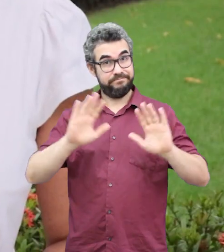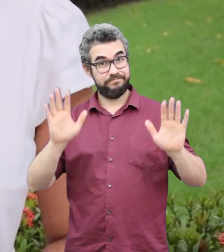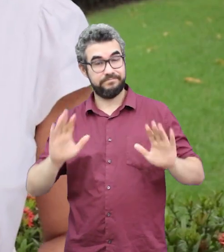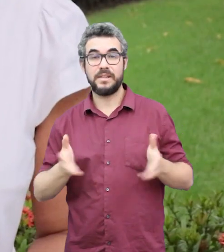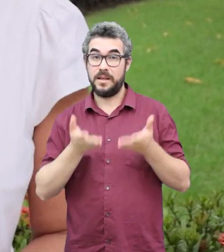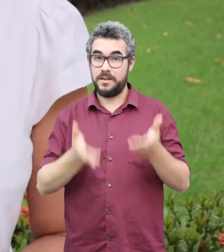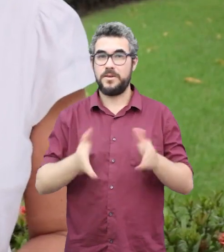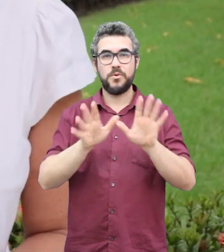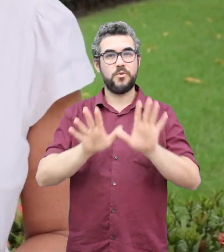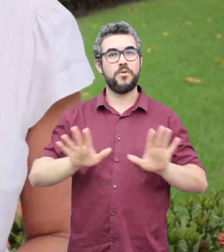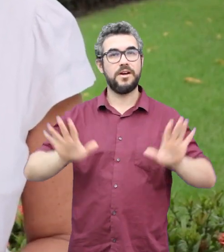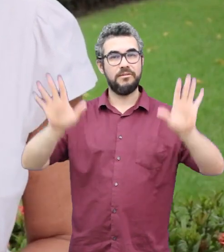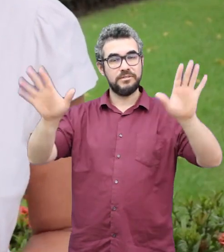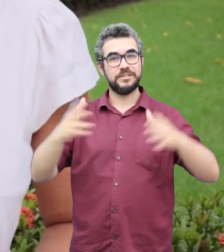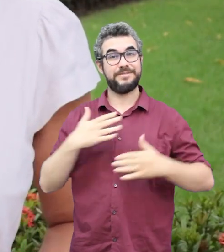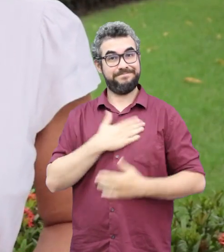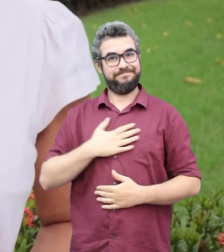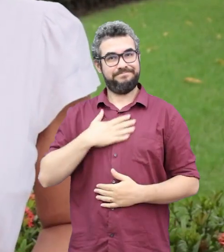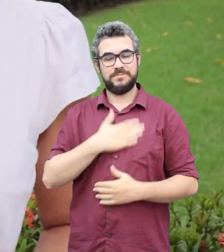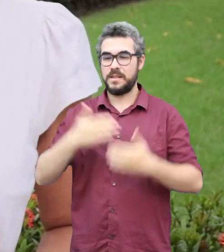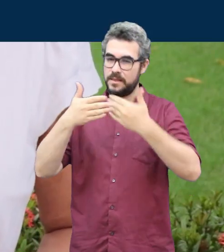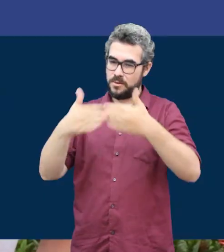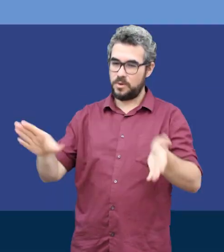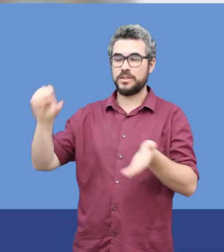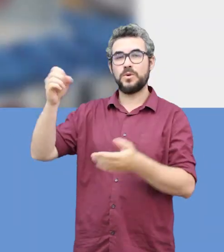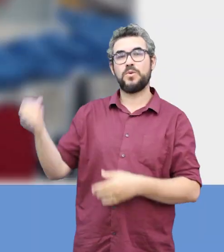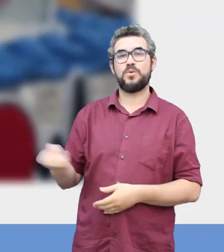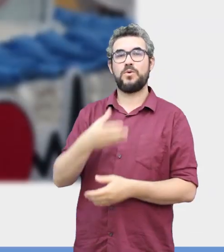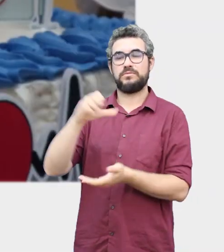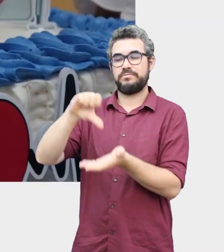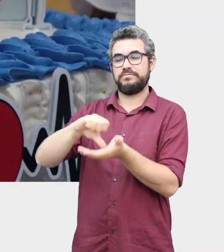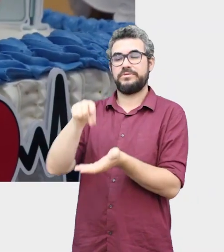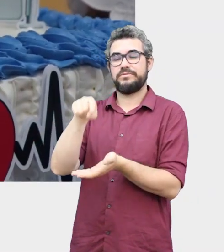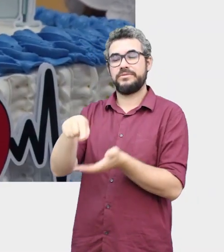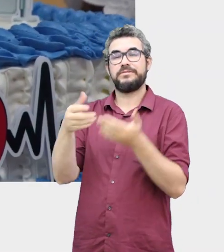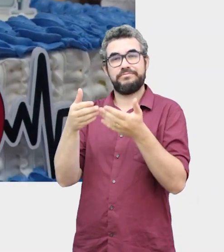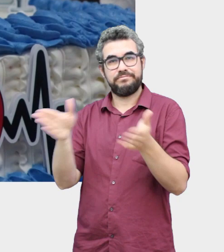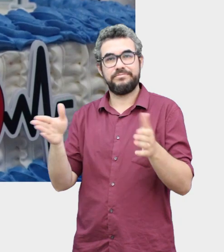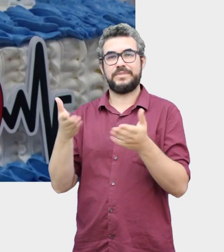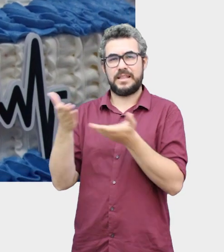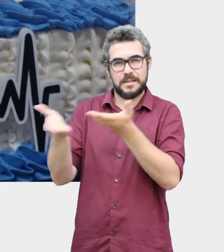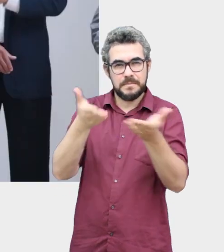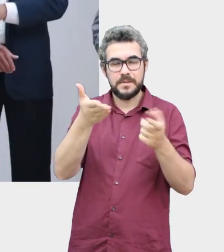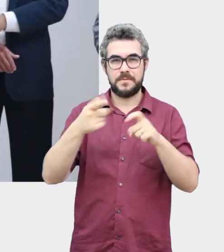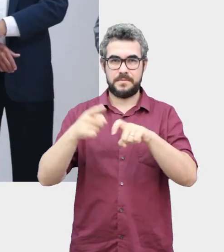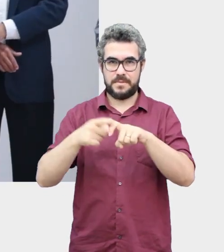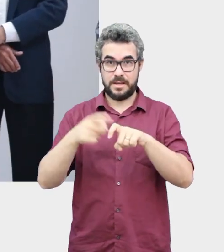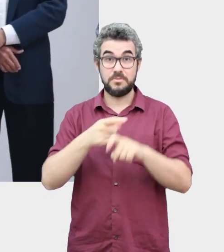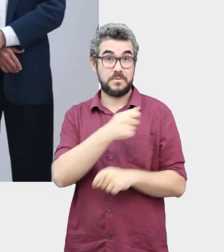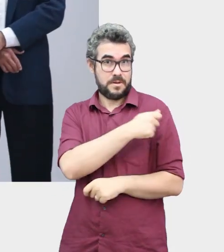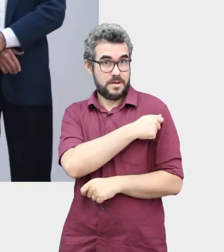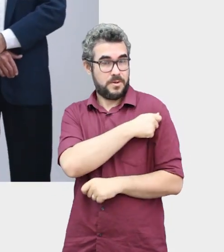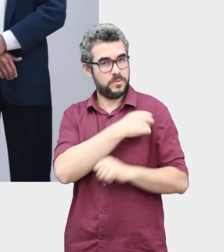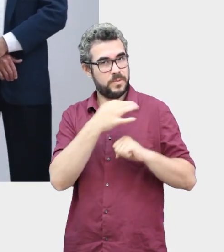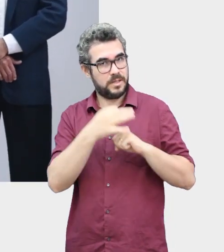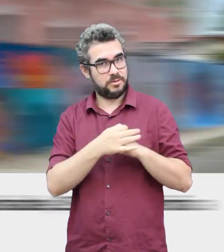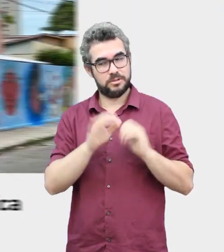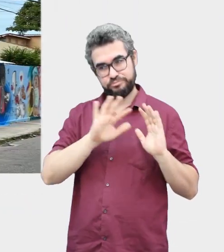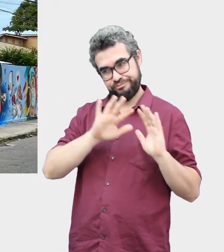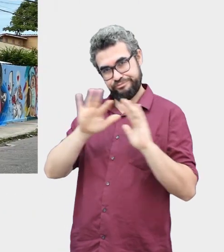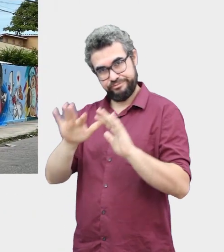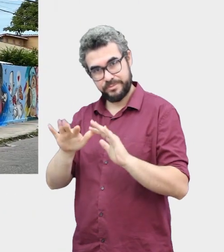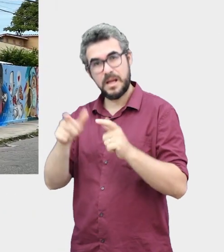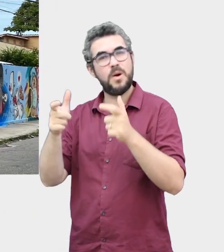Oi, gente! A UFC festeja a inauguração do Centro de Especialidades Médicas para Atendimento dos Estudantes da Graduação.